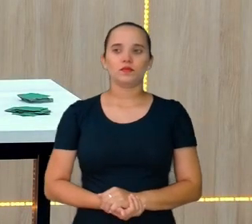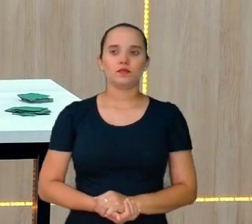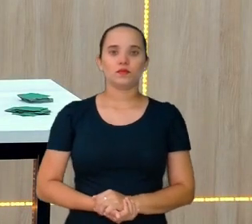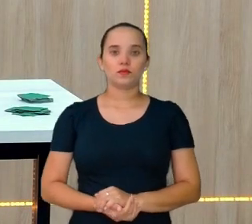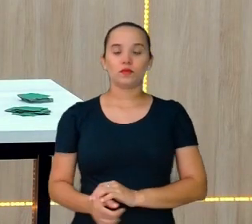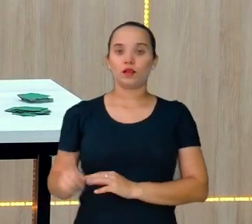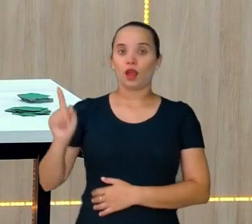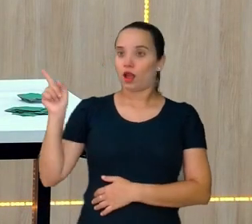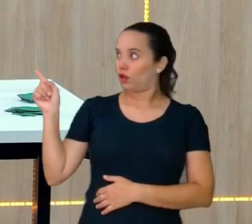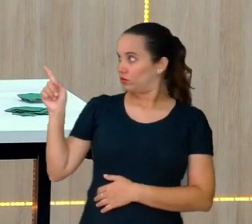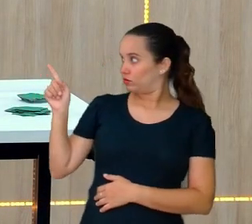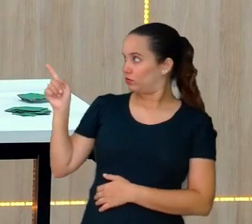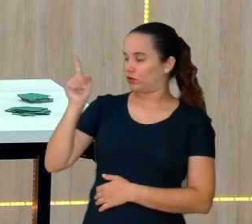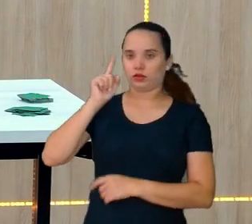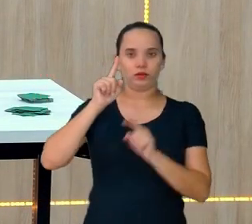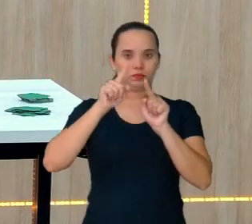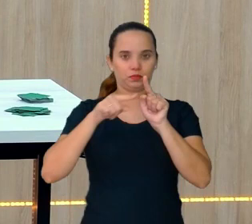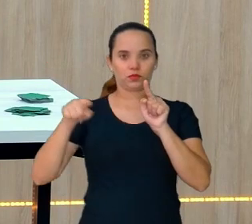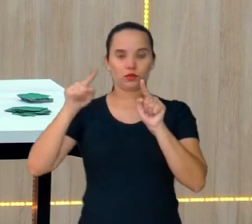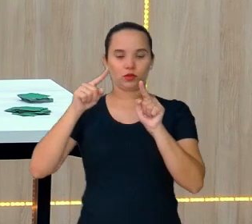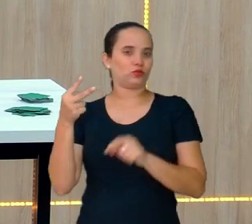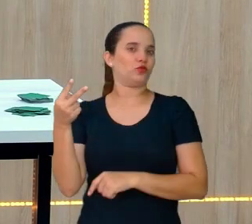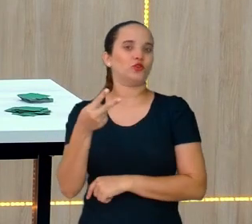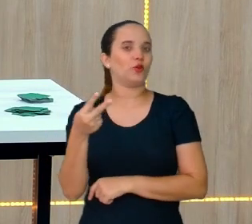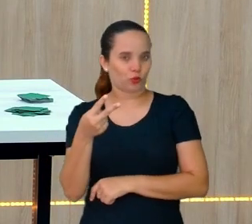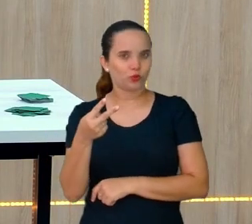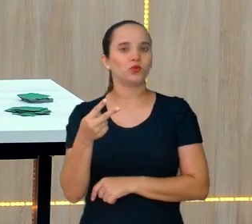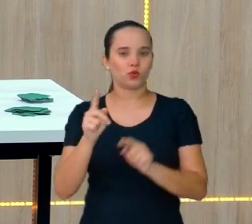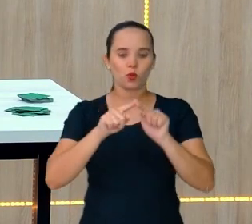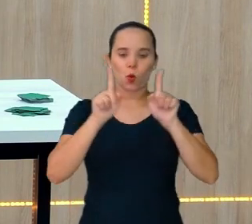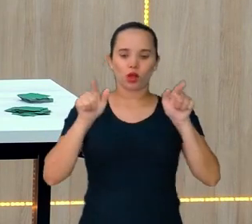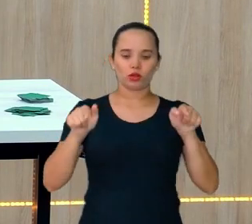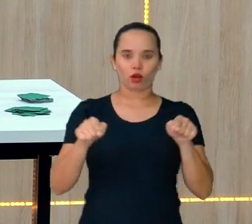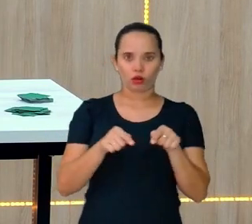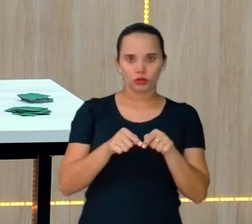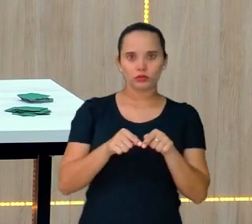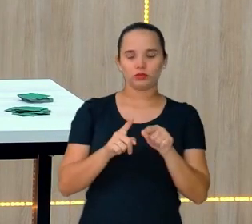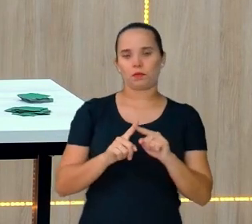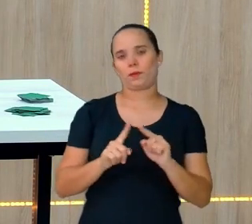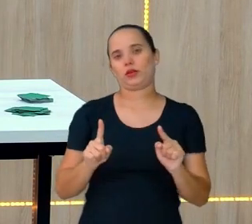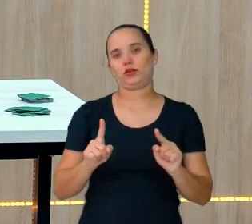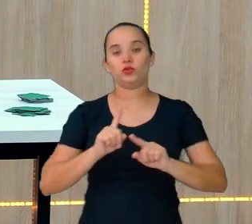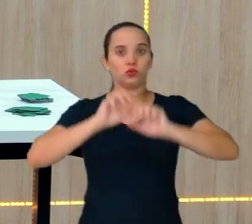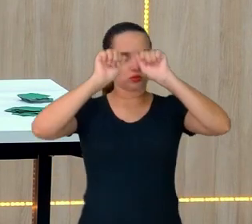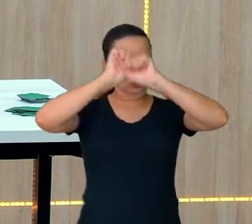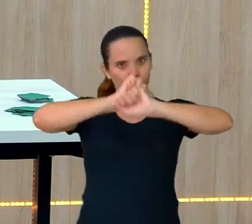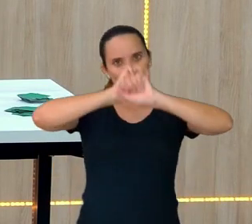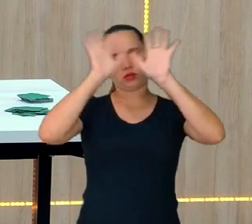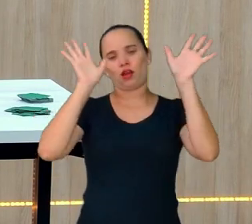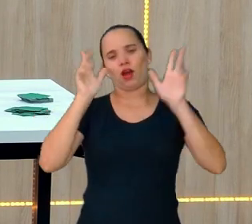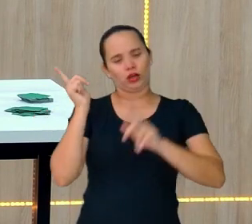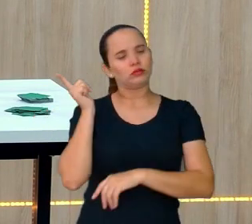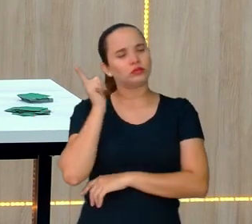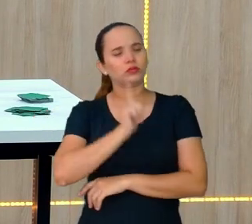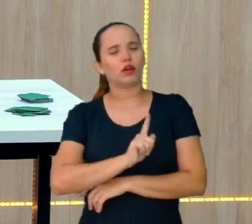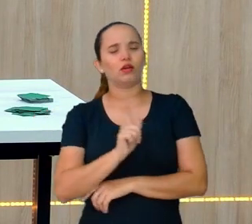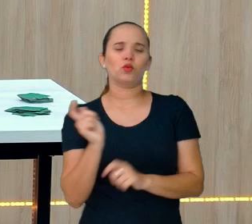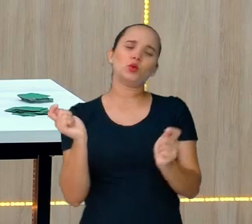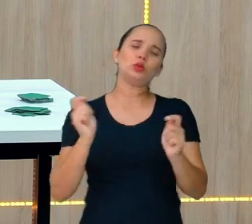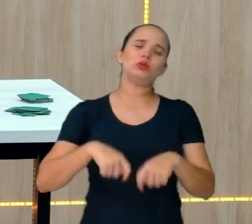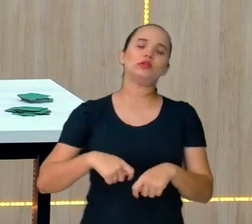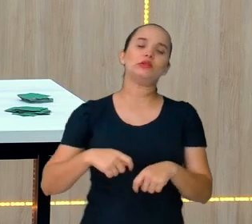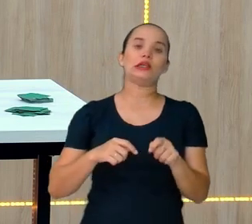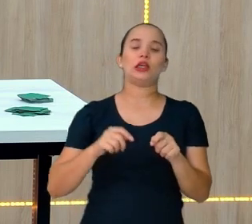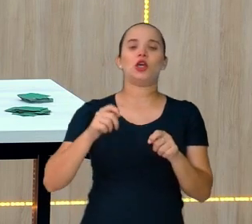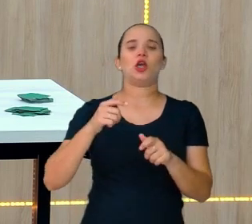Esta área aqui. É claro que eu poderia trabalhar com área. Eu poderia fazer